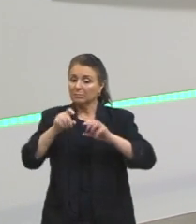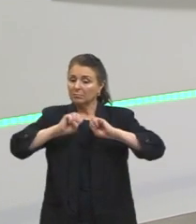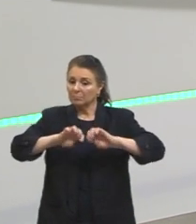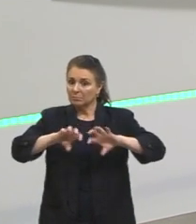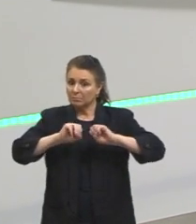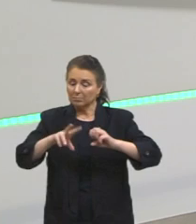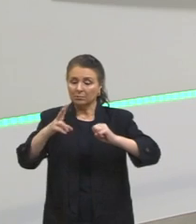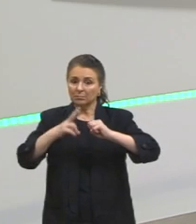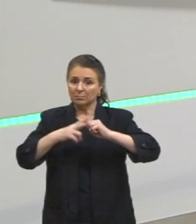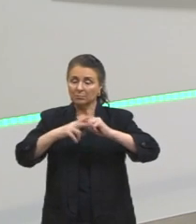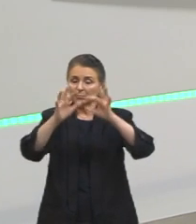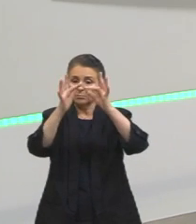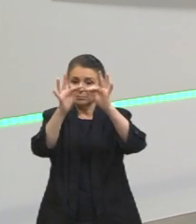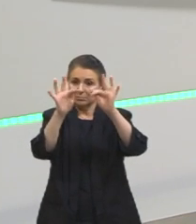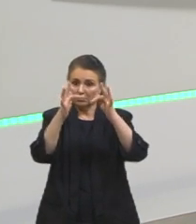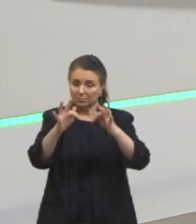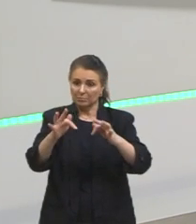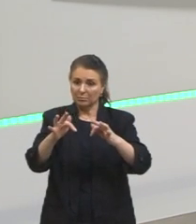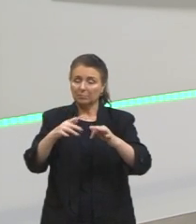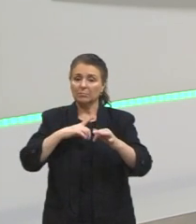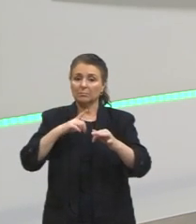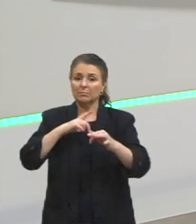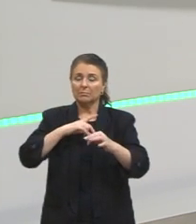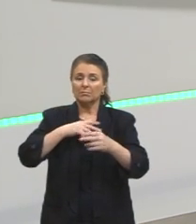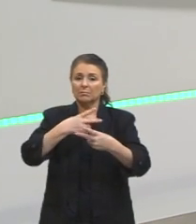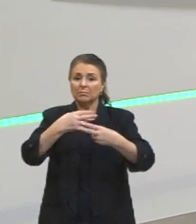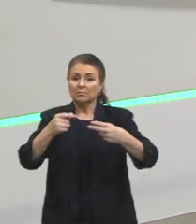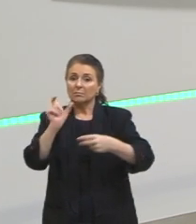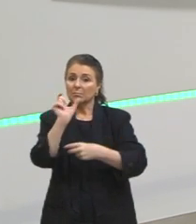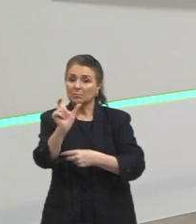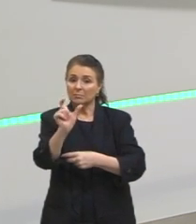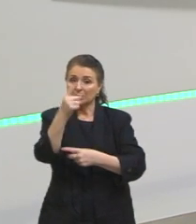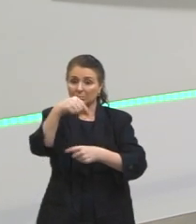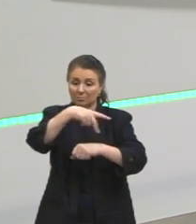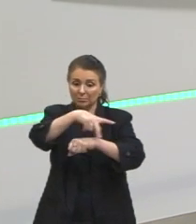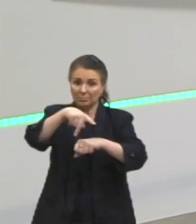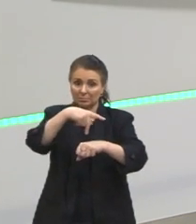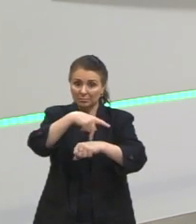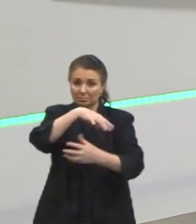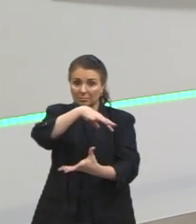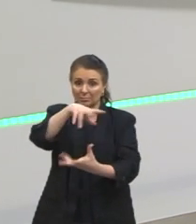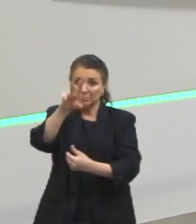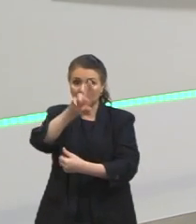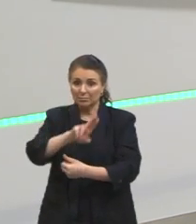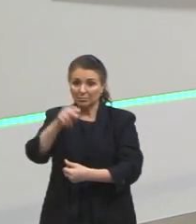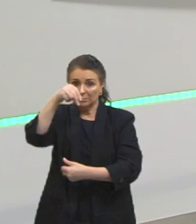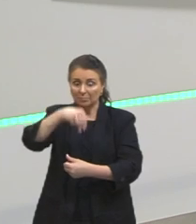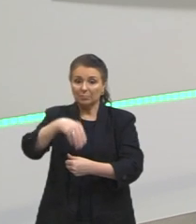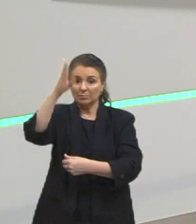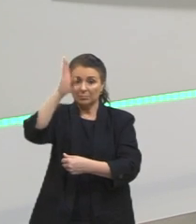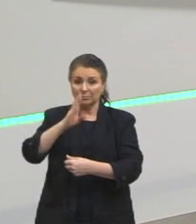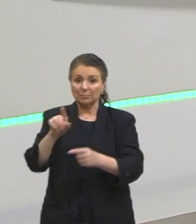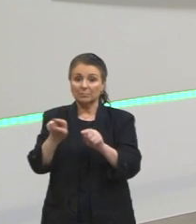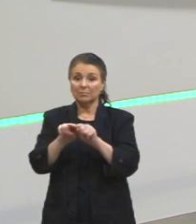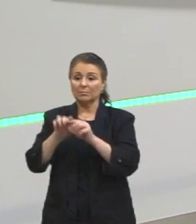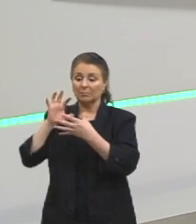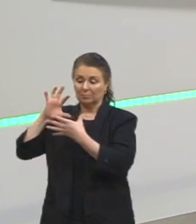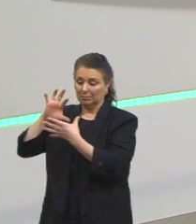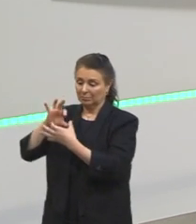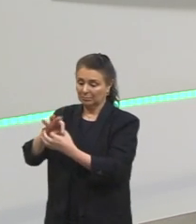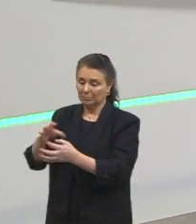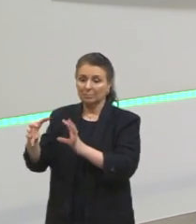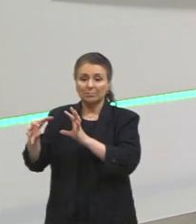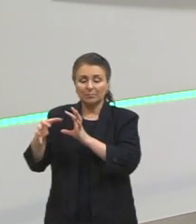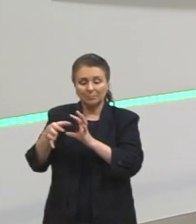os verbos frasais, nós trabalhamos com os estrangeirismos e nós trabalhamos também com coesão e coerência. Então, isso